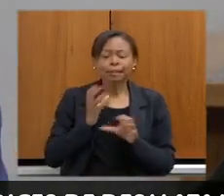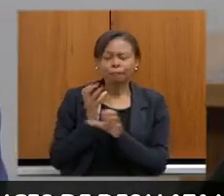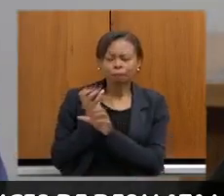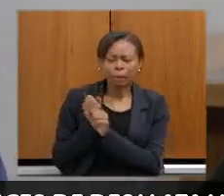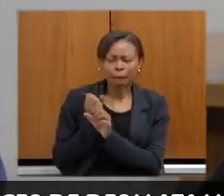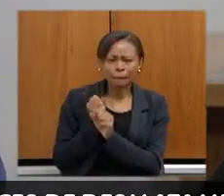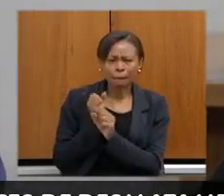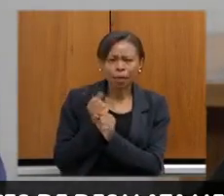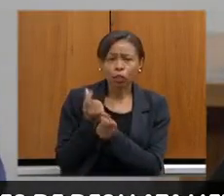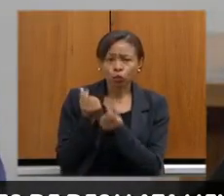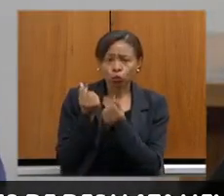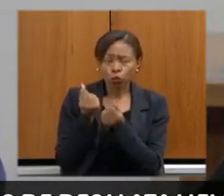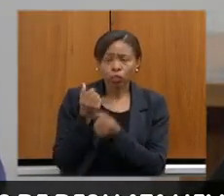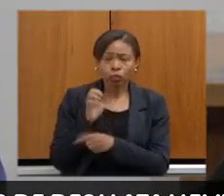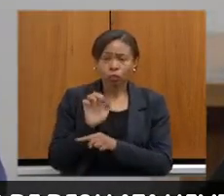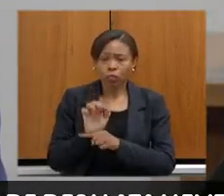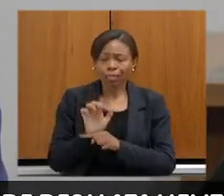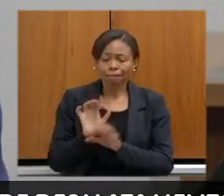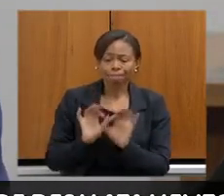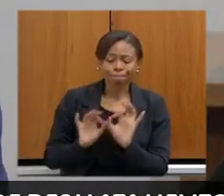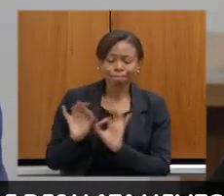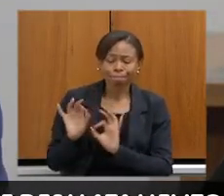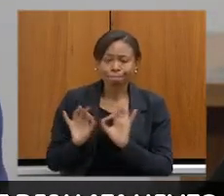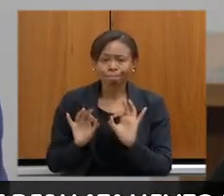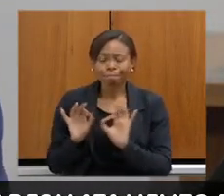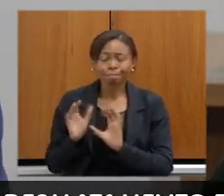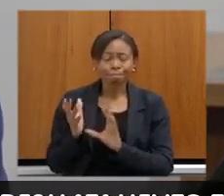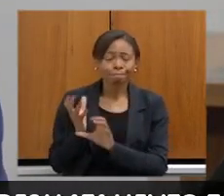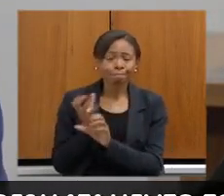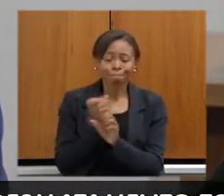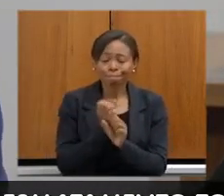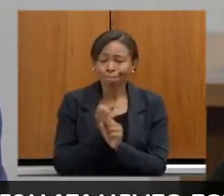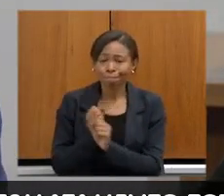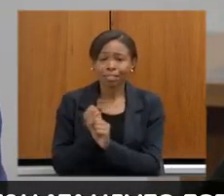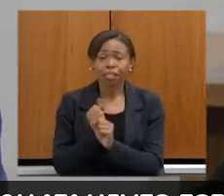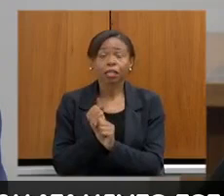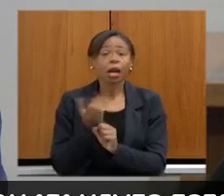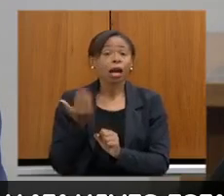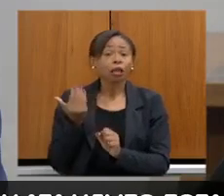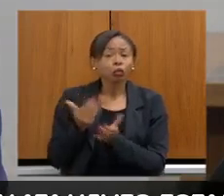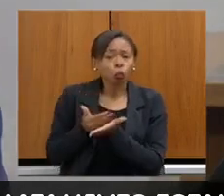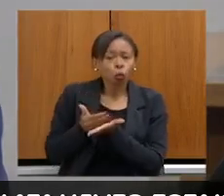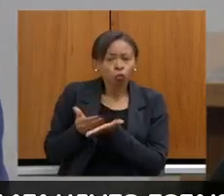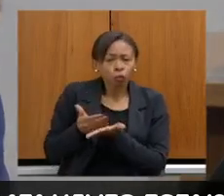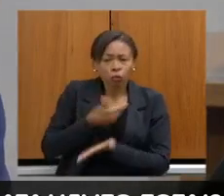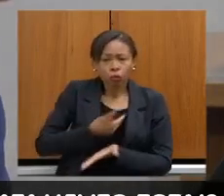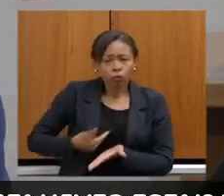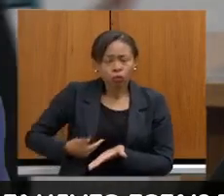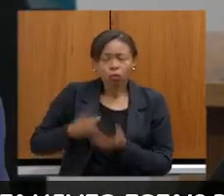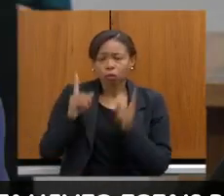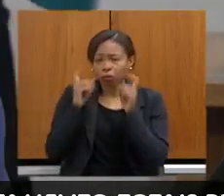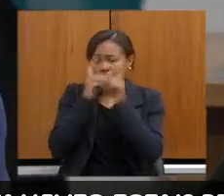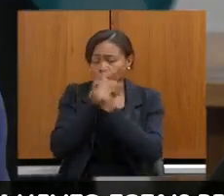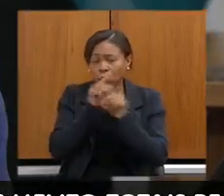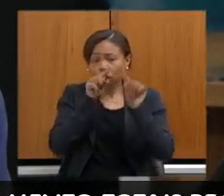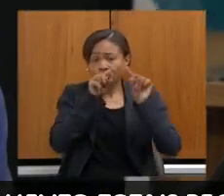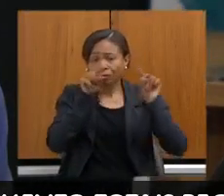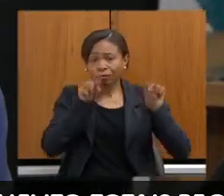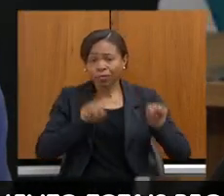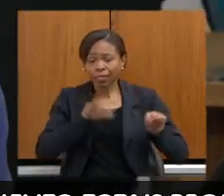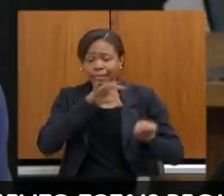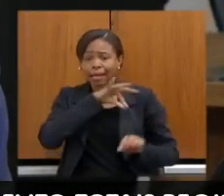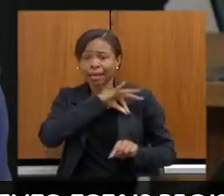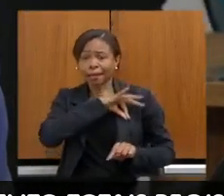Nós tínhamos aí no início desse governo uma dificuldade muito grande, os servidores recebendo os seus salários